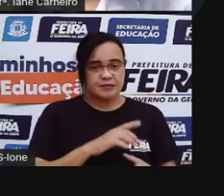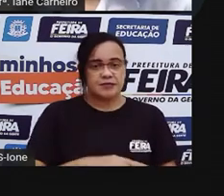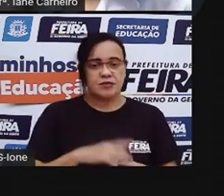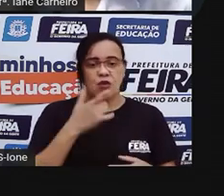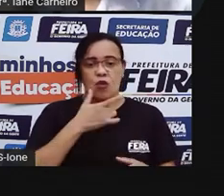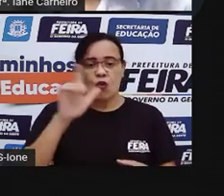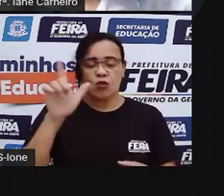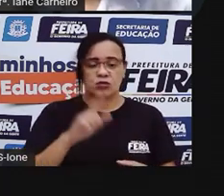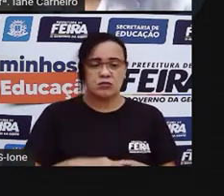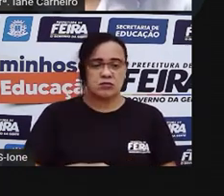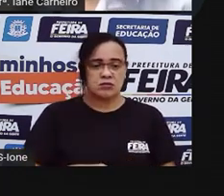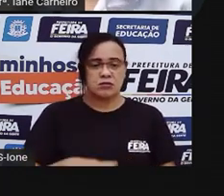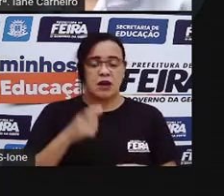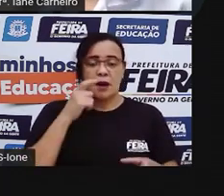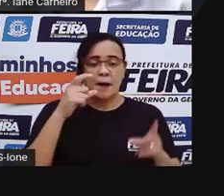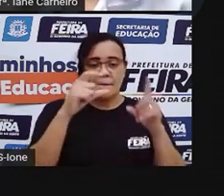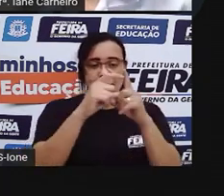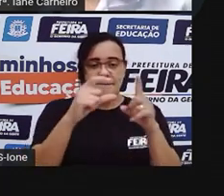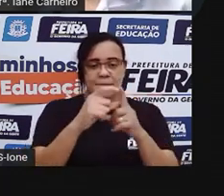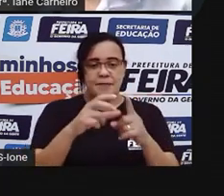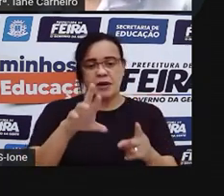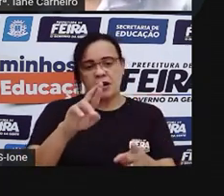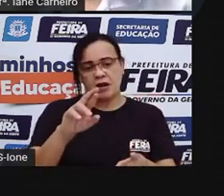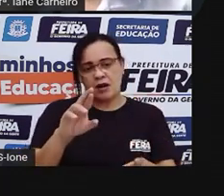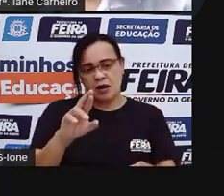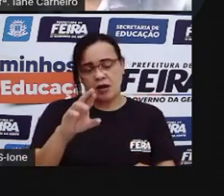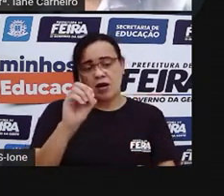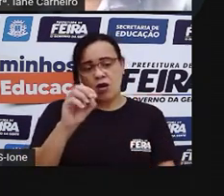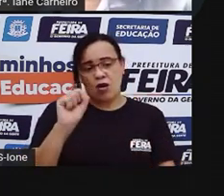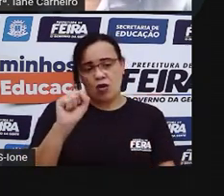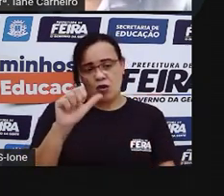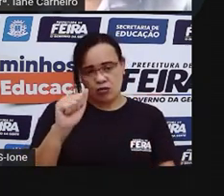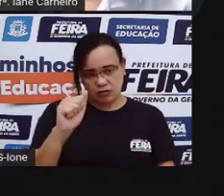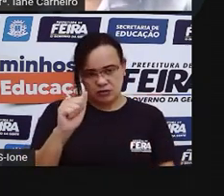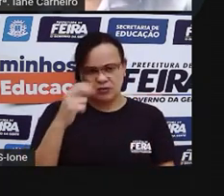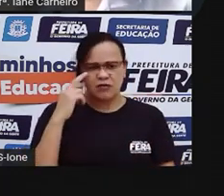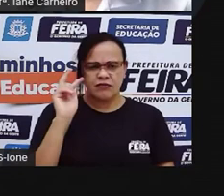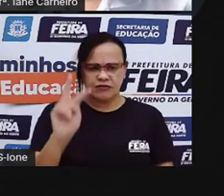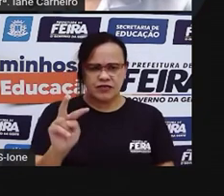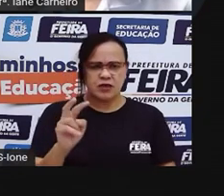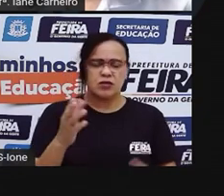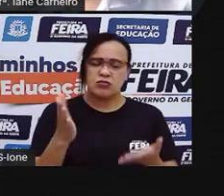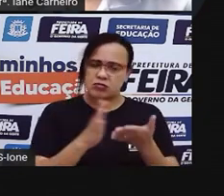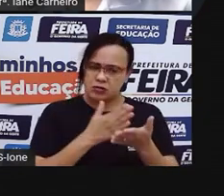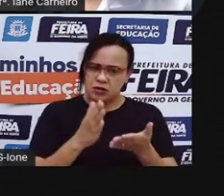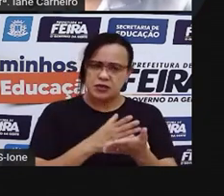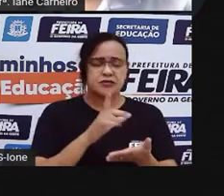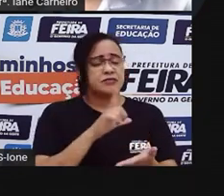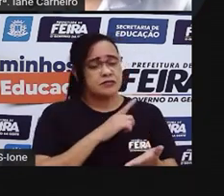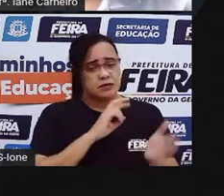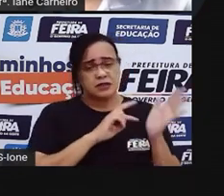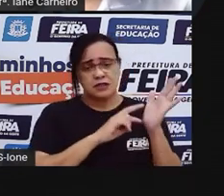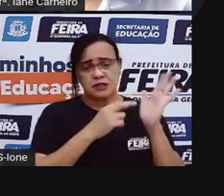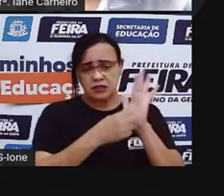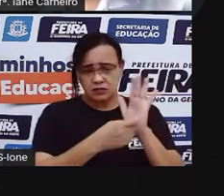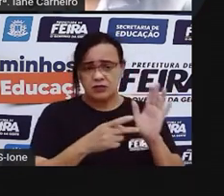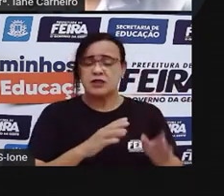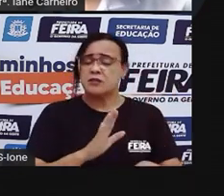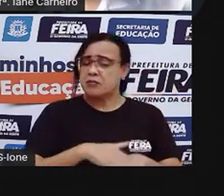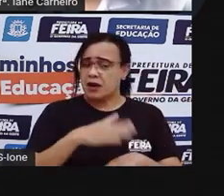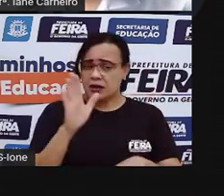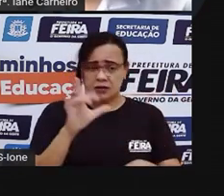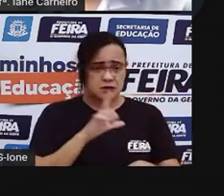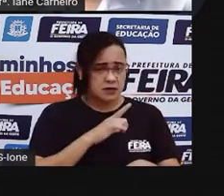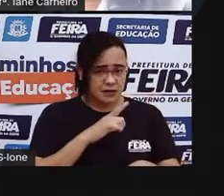Então a gente viu Né? Lá no poema No livro Que também A palavra rosa Pode ter mais De um